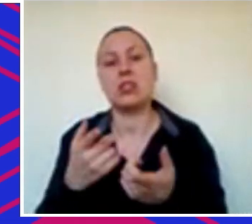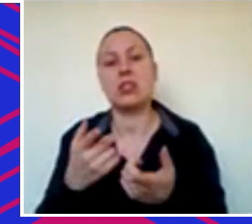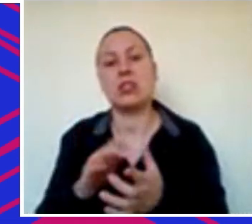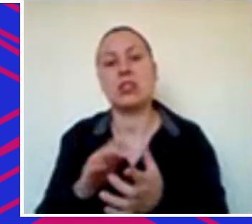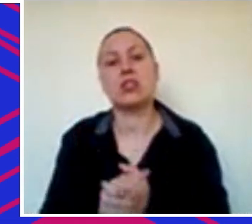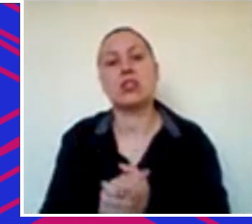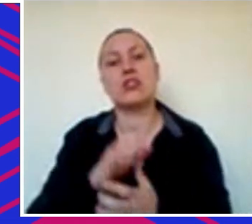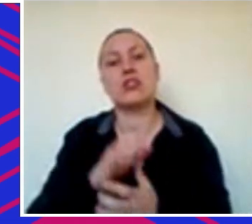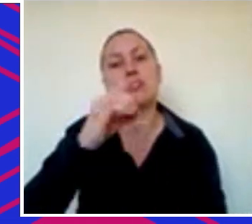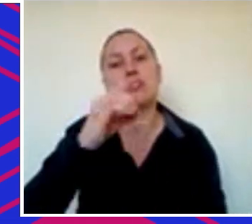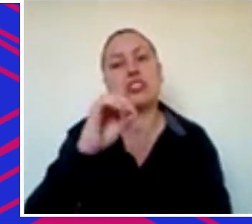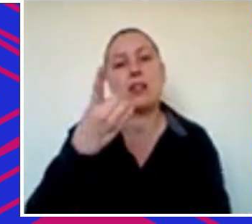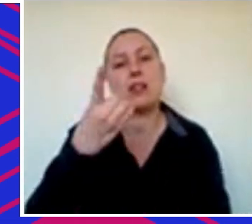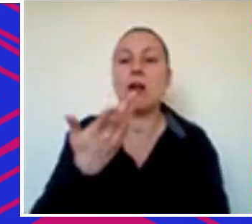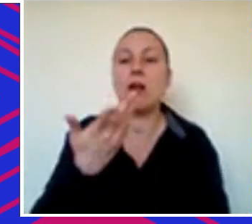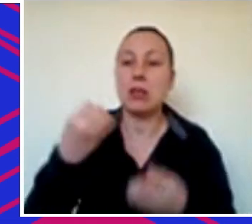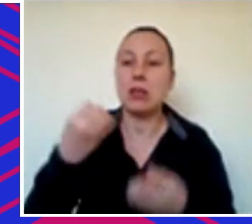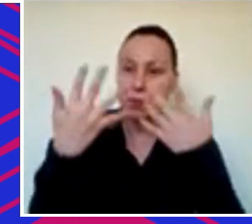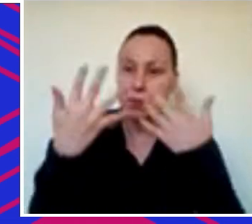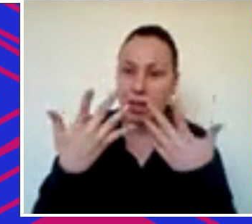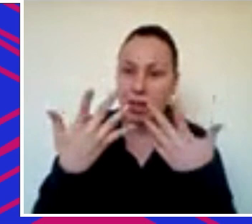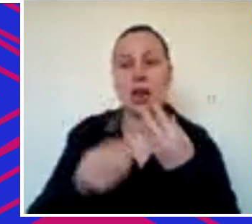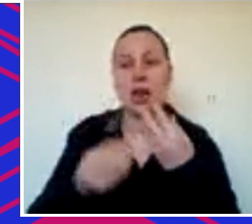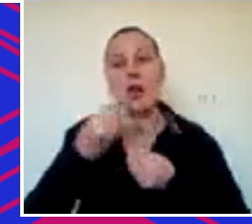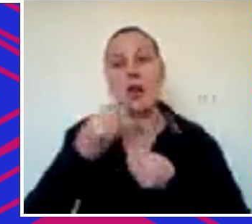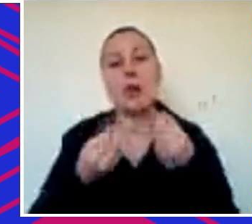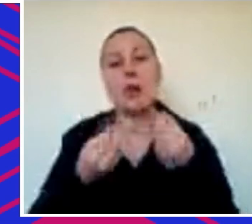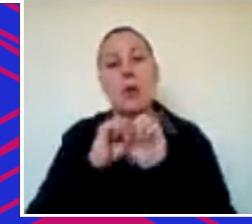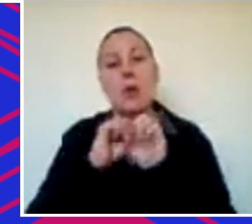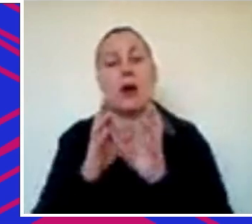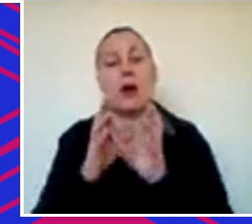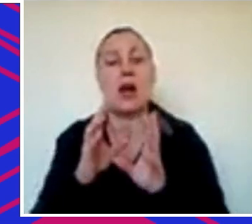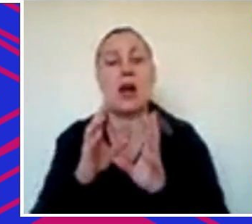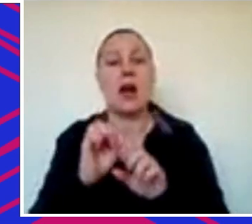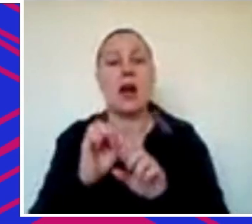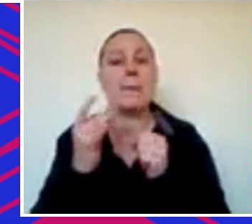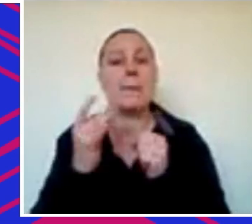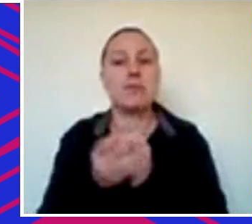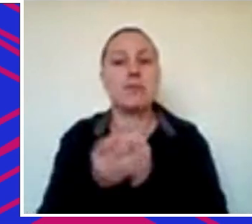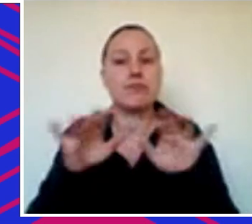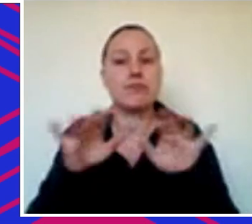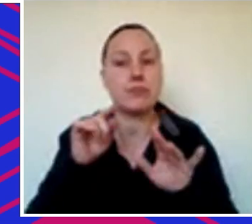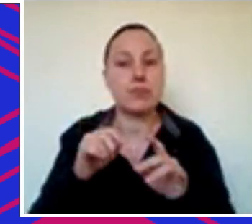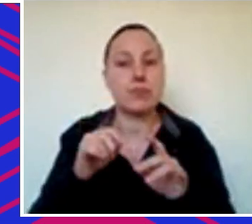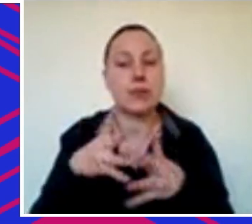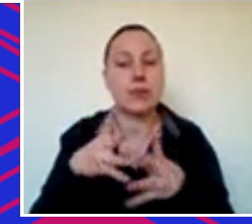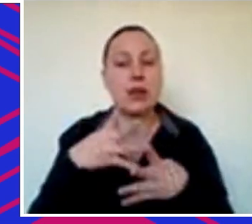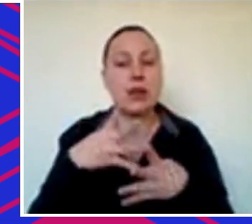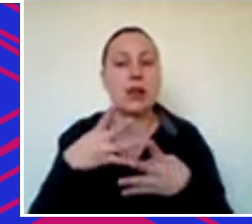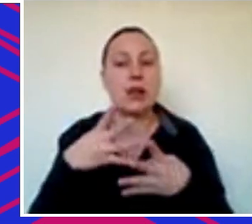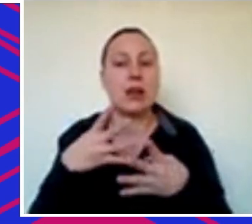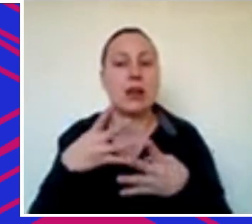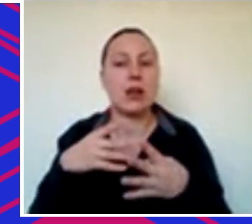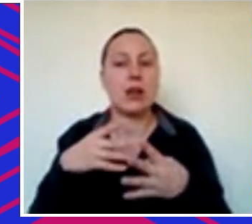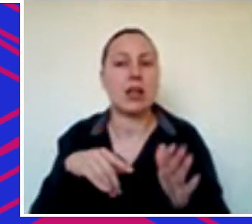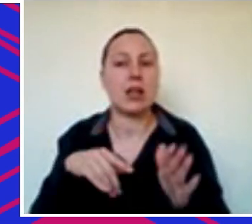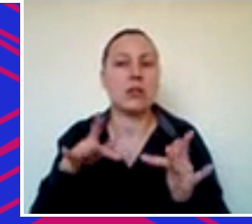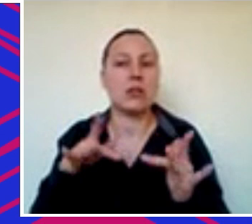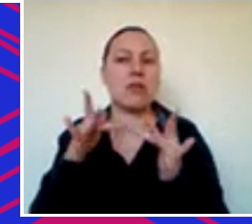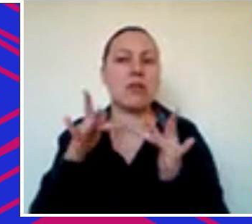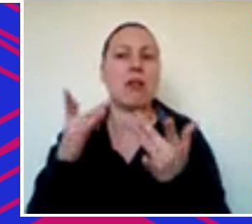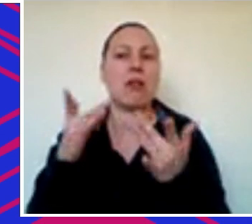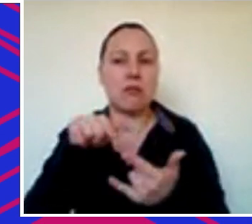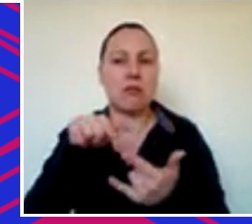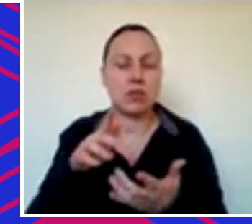Então, primeiro eu queria que você contasse um pouquinho mais da AMBA, mas como que a pandemia afetou vocês? E se puder entrar um pouco em